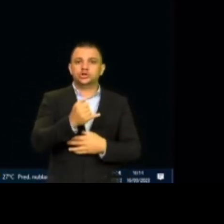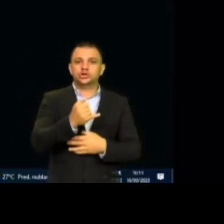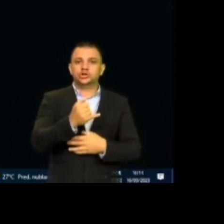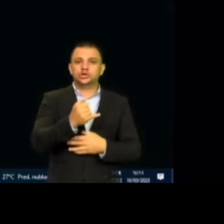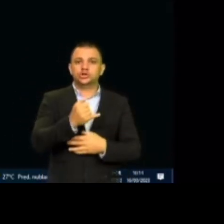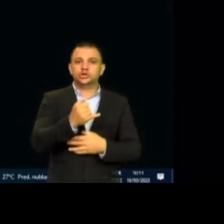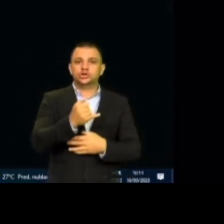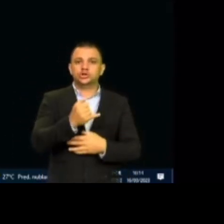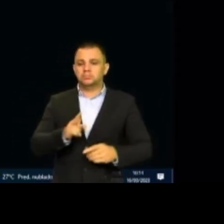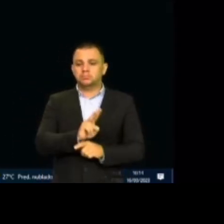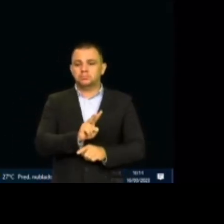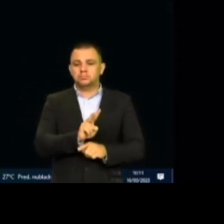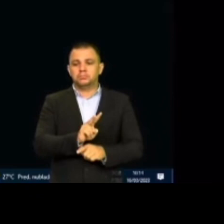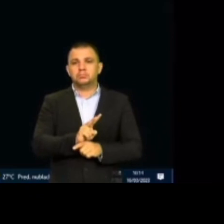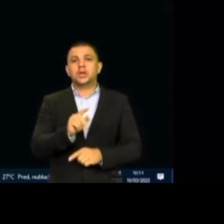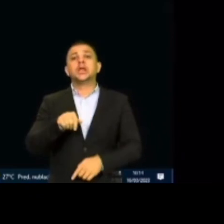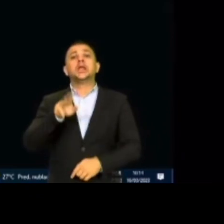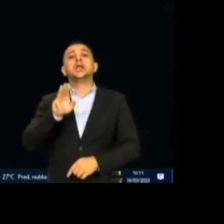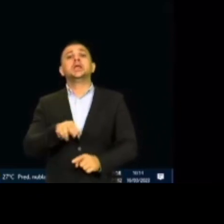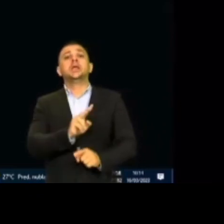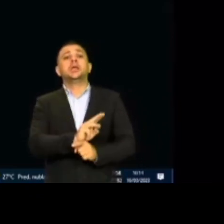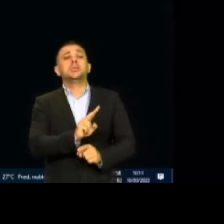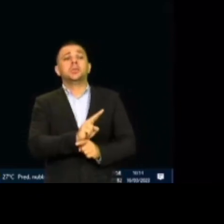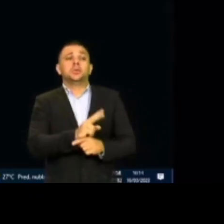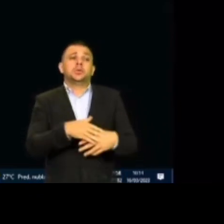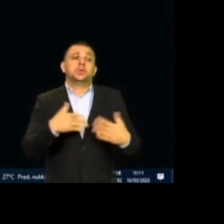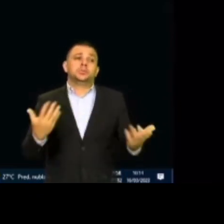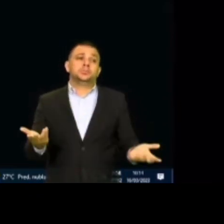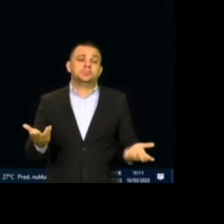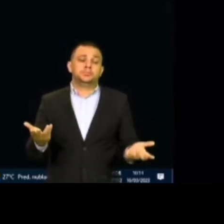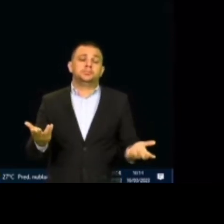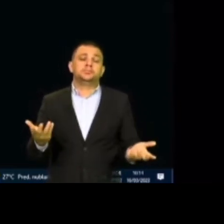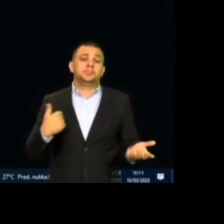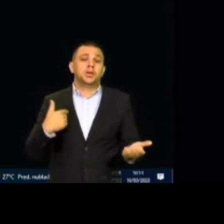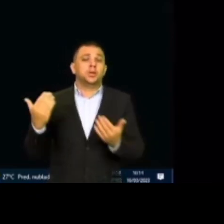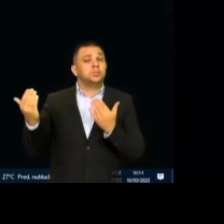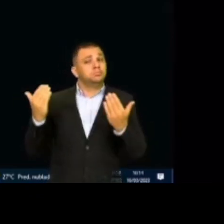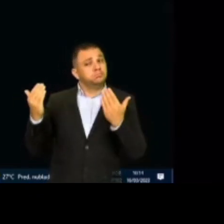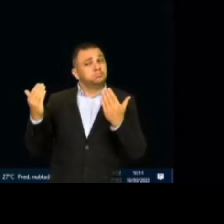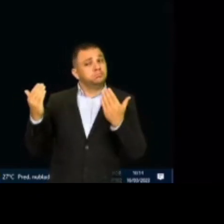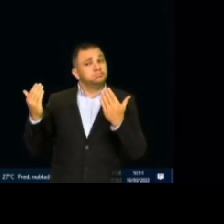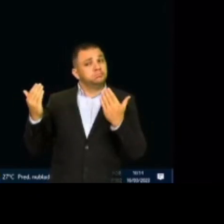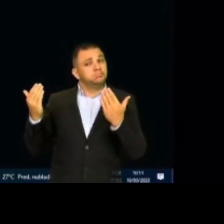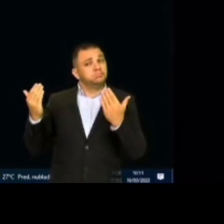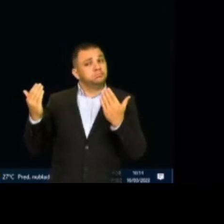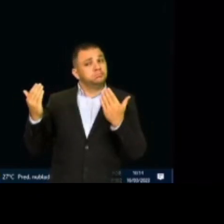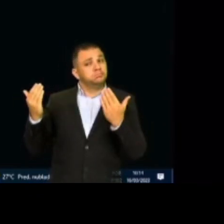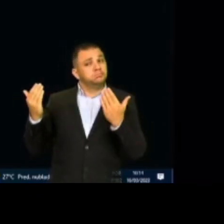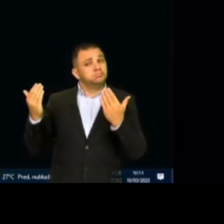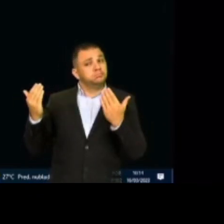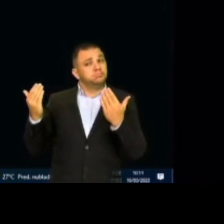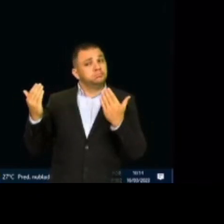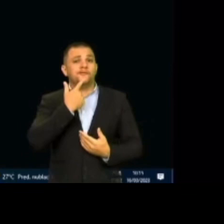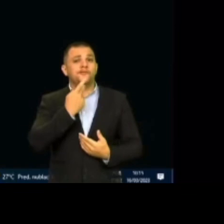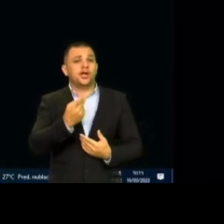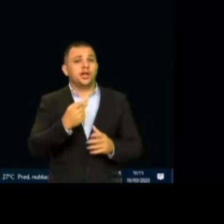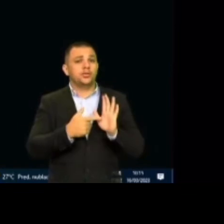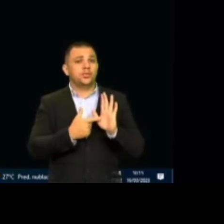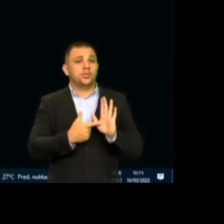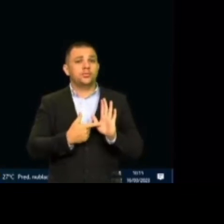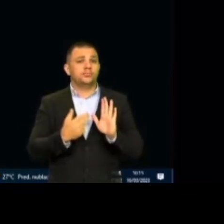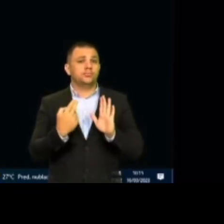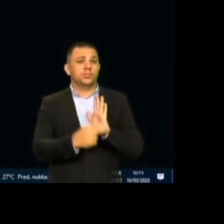Eu tenho até suspeita, mas como eu não tenho prova, eu não posso declinar nome aqui. Não sou irresponsável, mas nós estamos apurando.